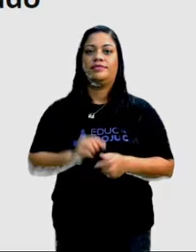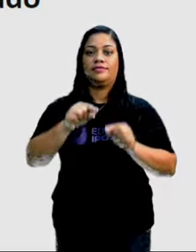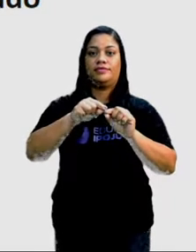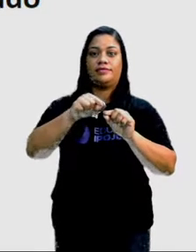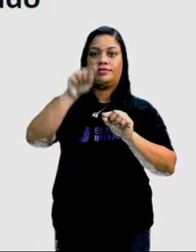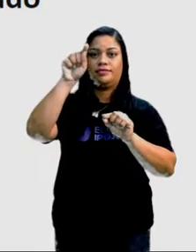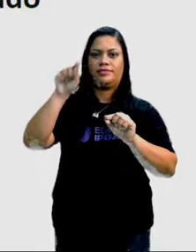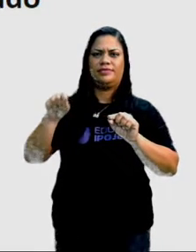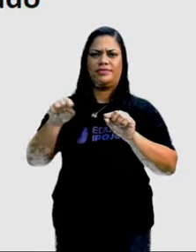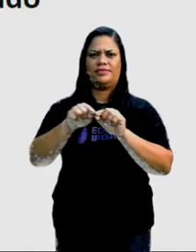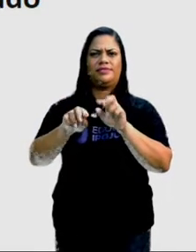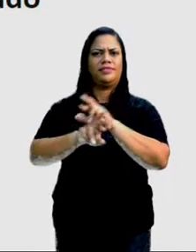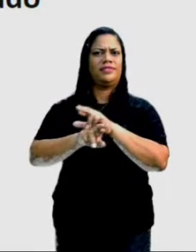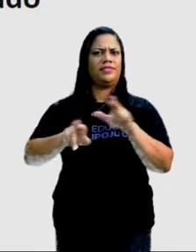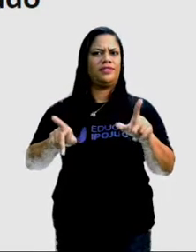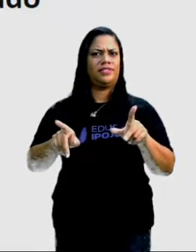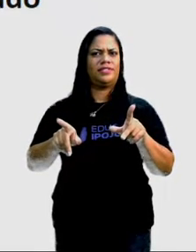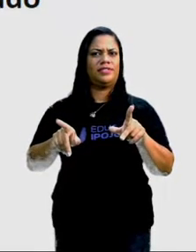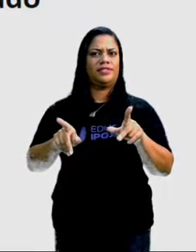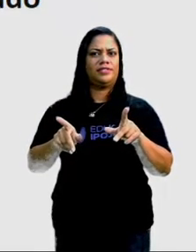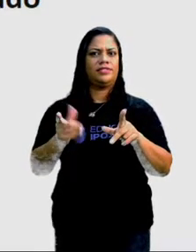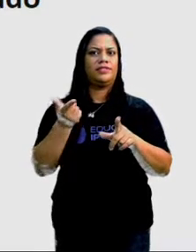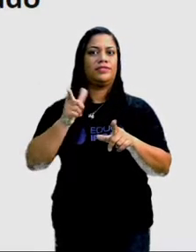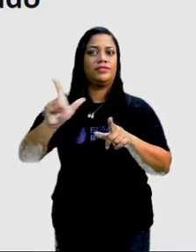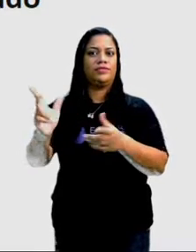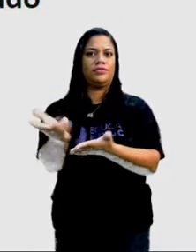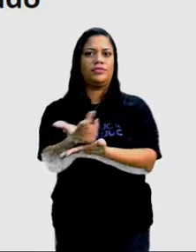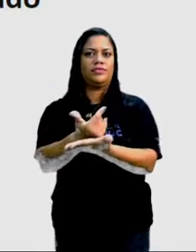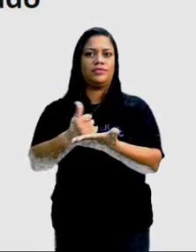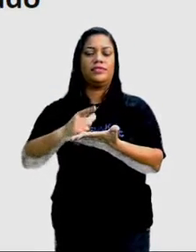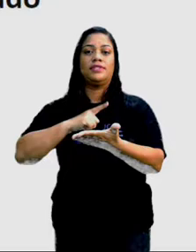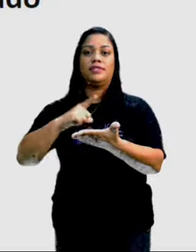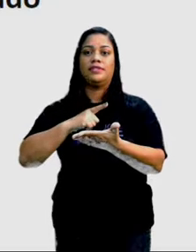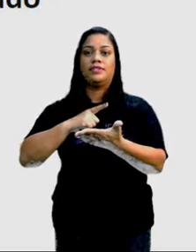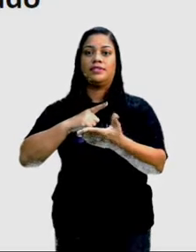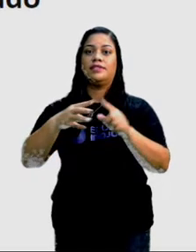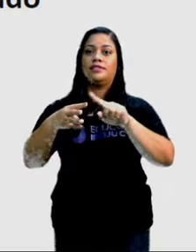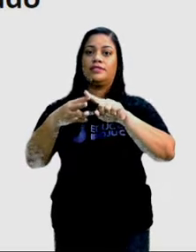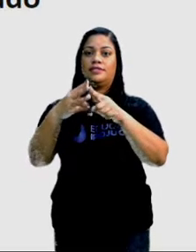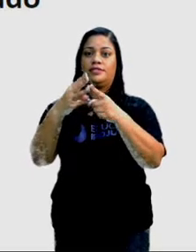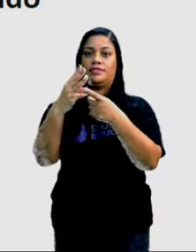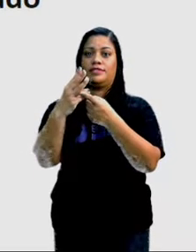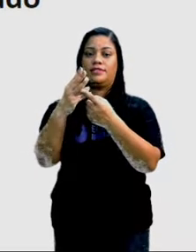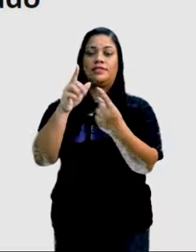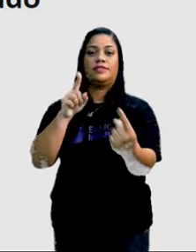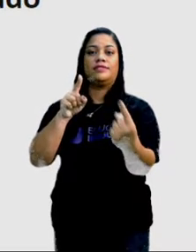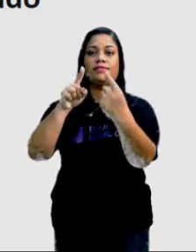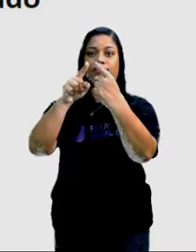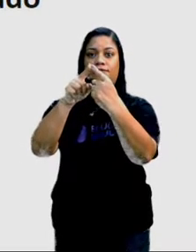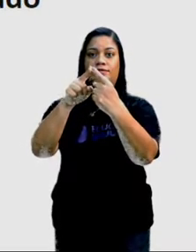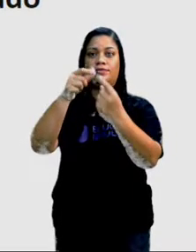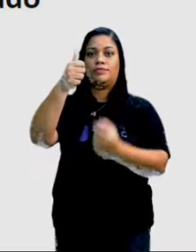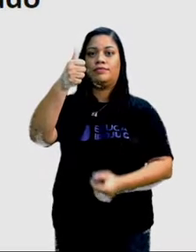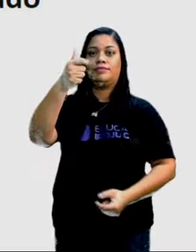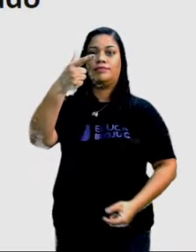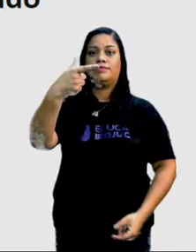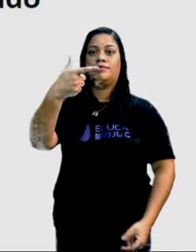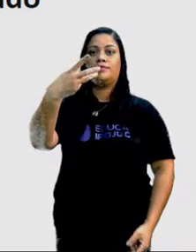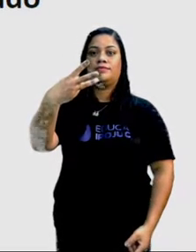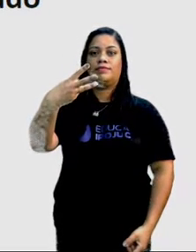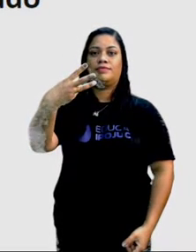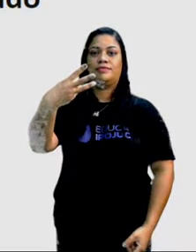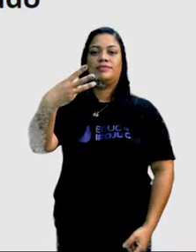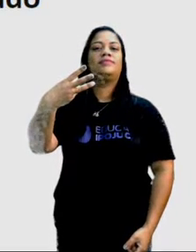triângulo é diferente, não é? Do quadrado, do retângulo, ele tem o quê? Três vértices. Um, dois,